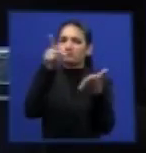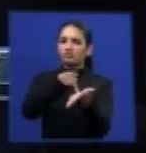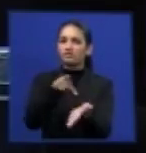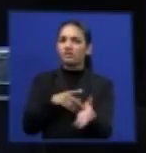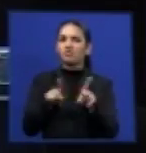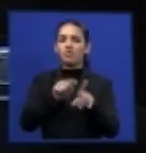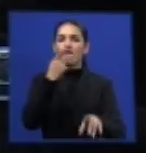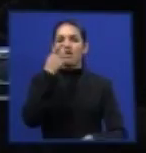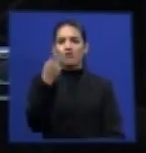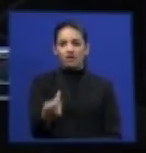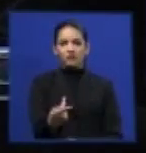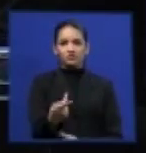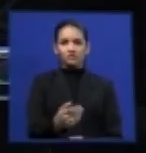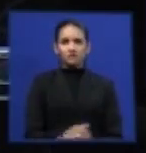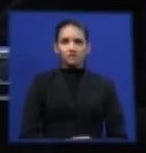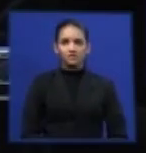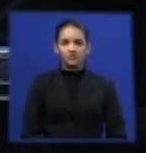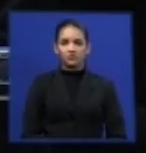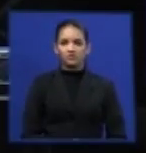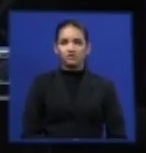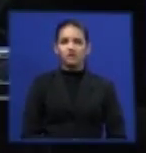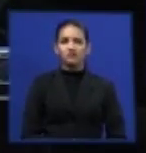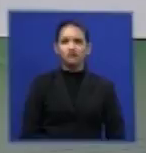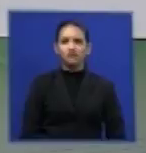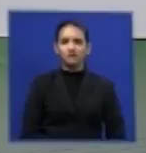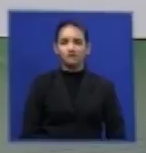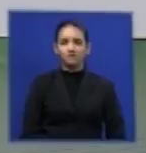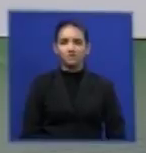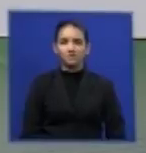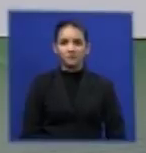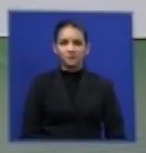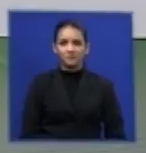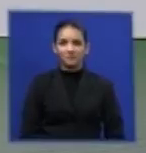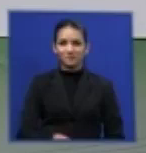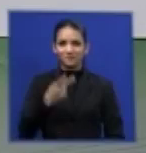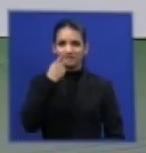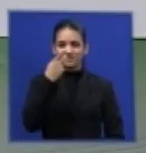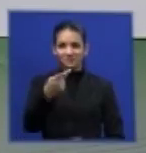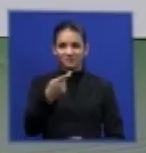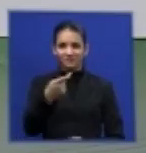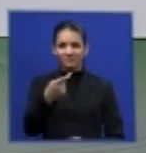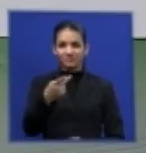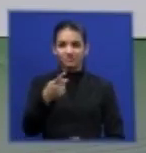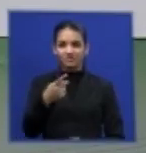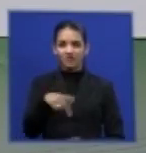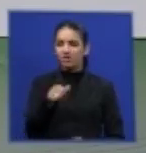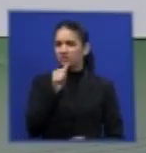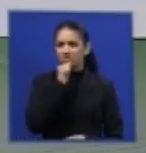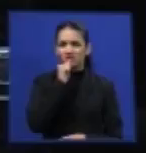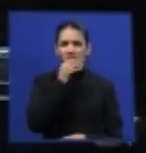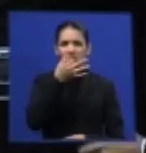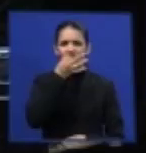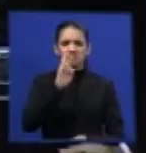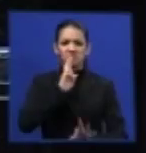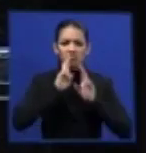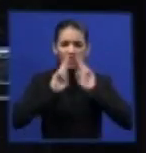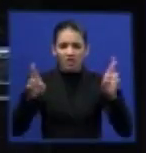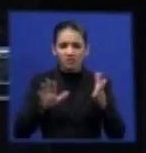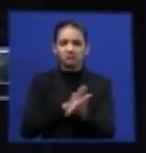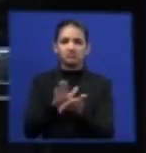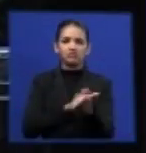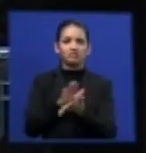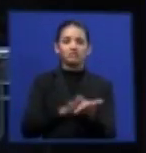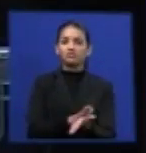para dizer a vossa excelência, a vossa excelência, que eu não estou aqui em termos de denuncismo. O que me preocupa